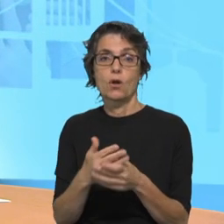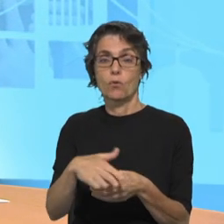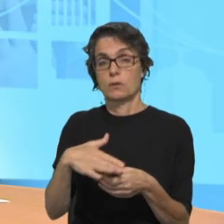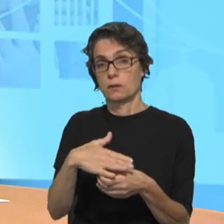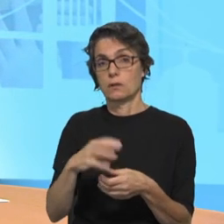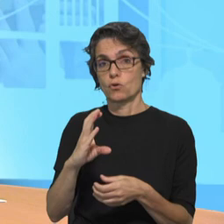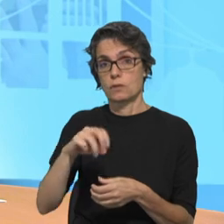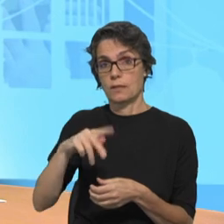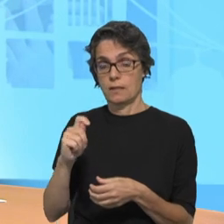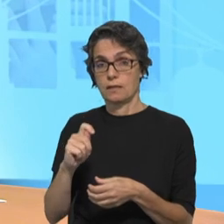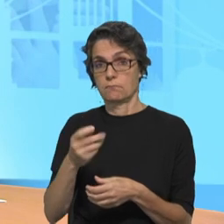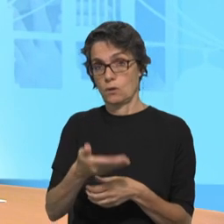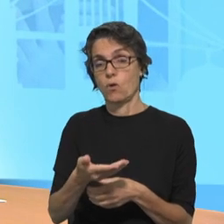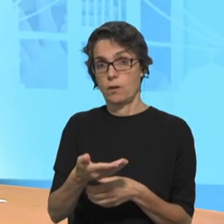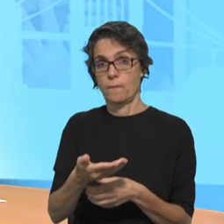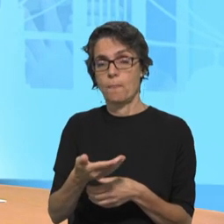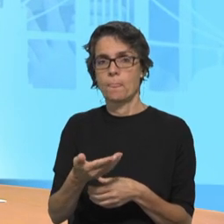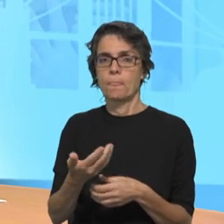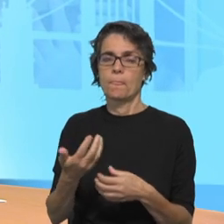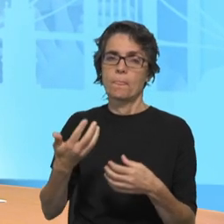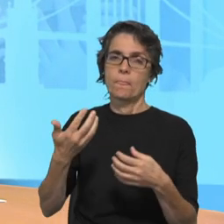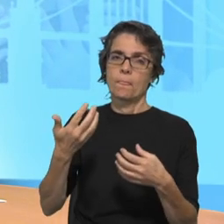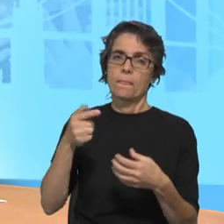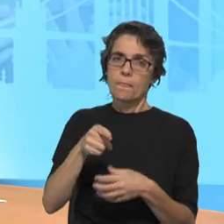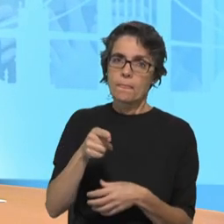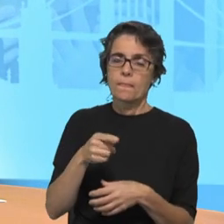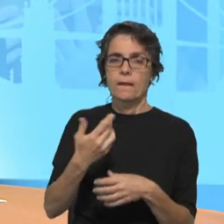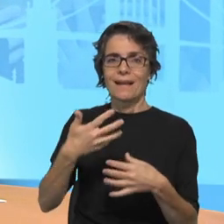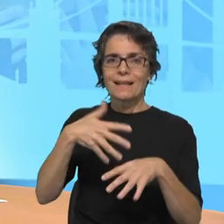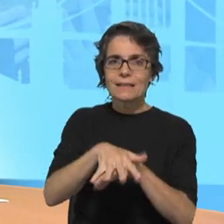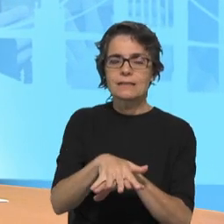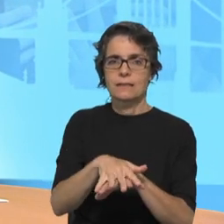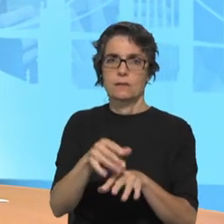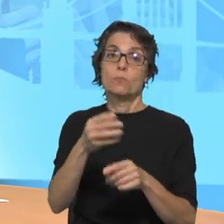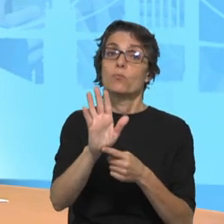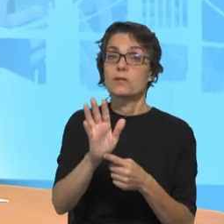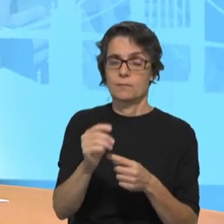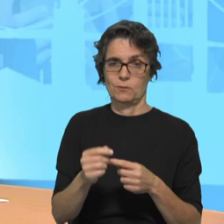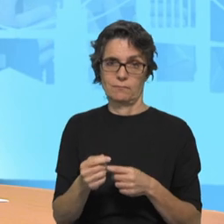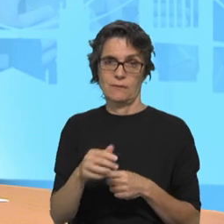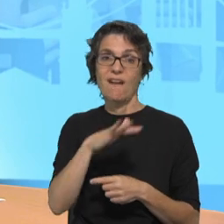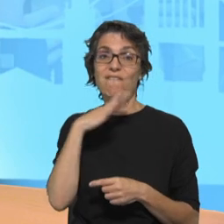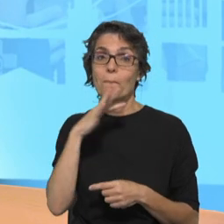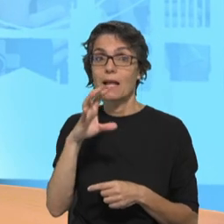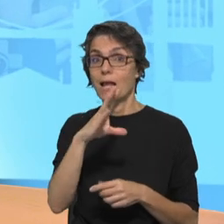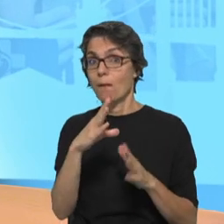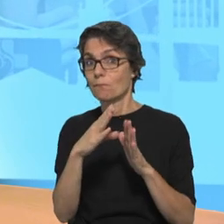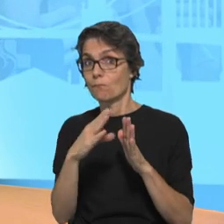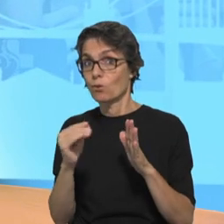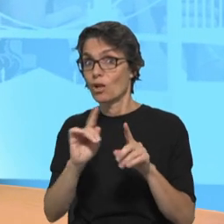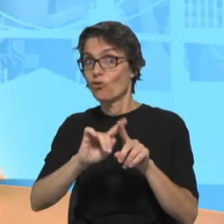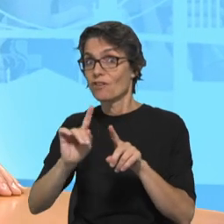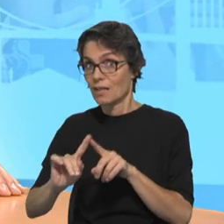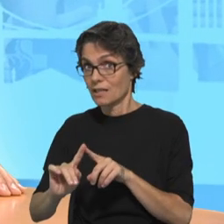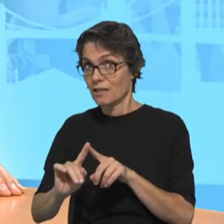Corpo Nacional de Escutas, é a integração de diferentes modelos de família, até de identidade sexual, de